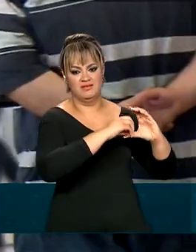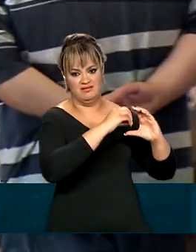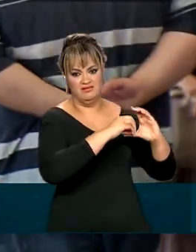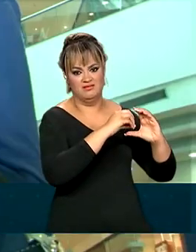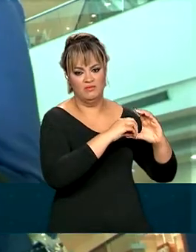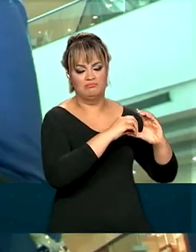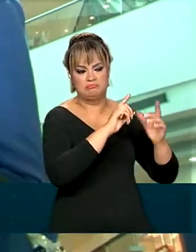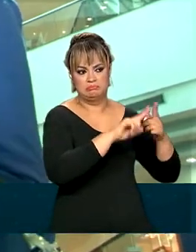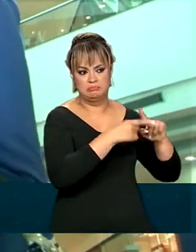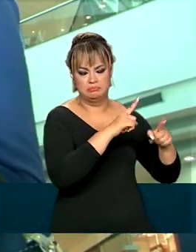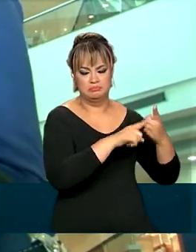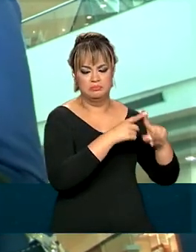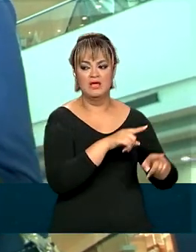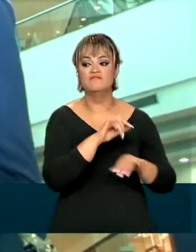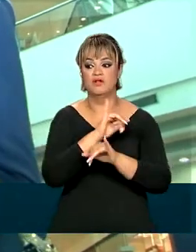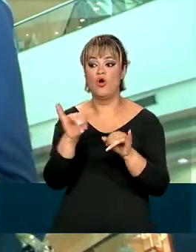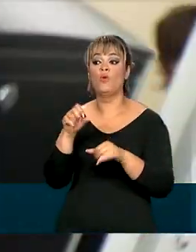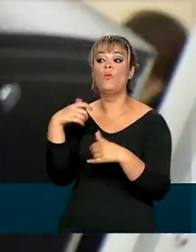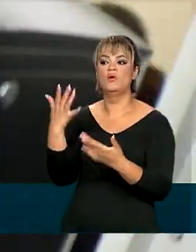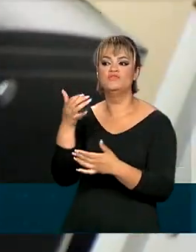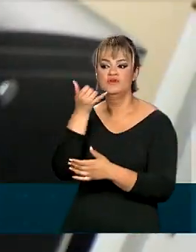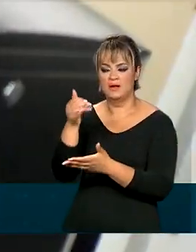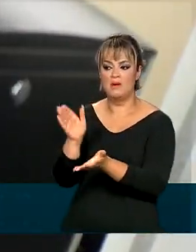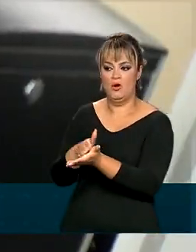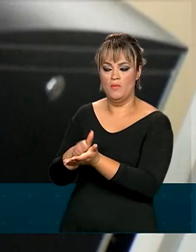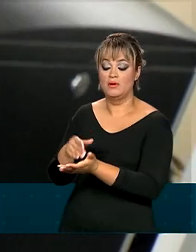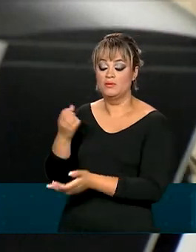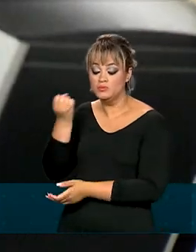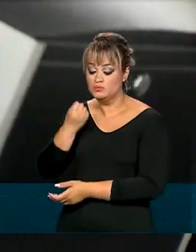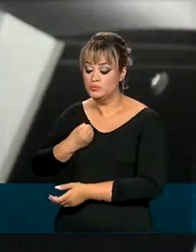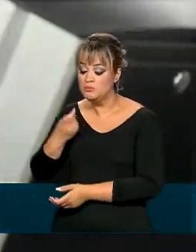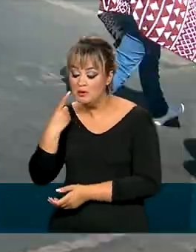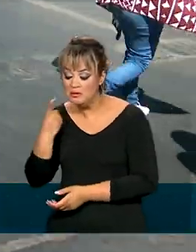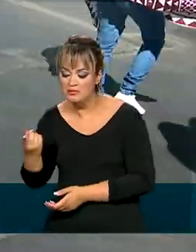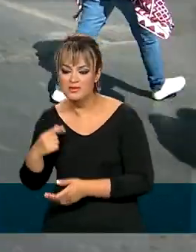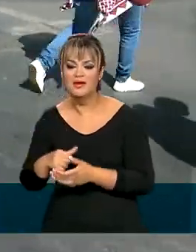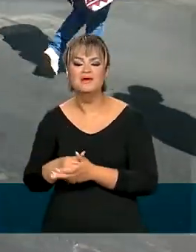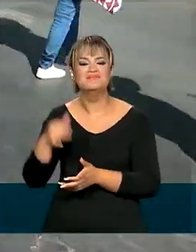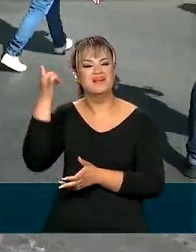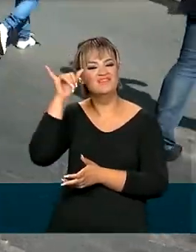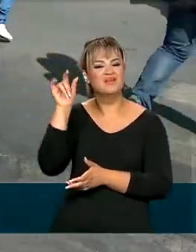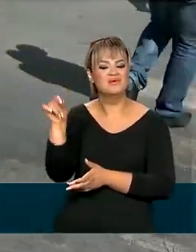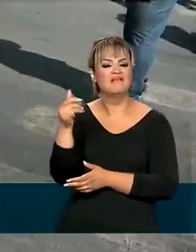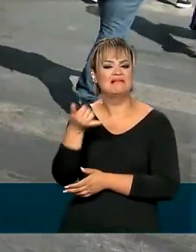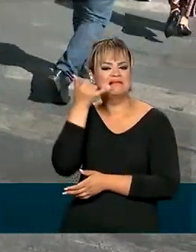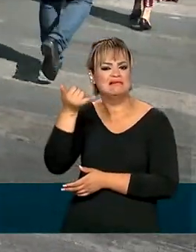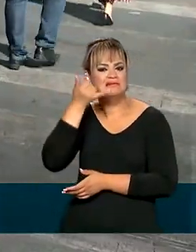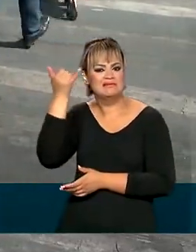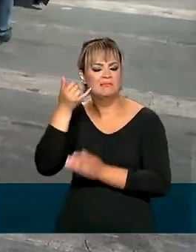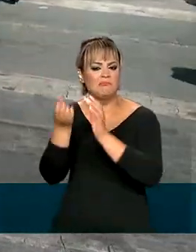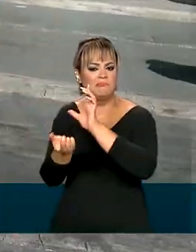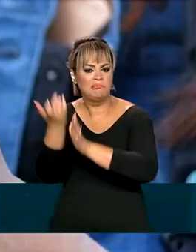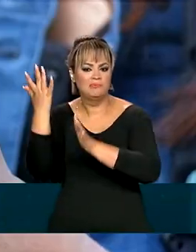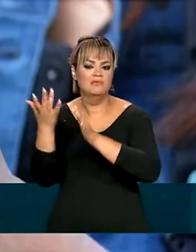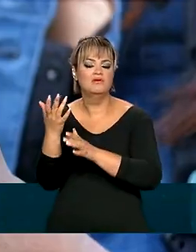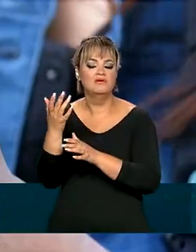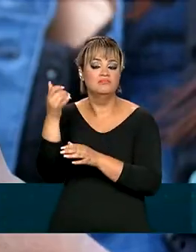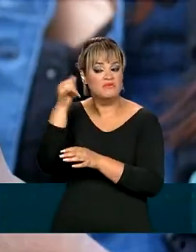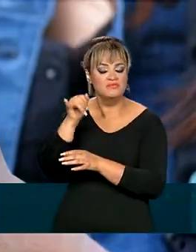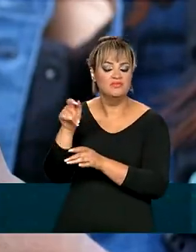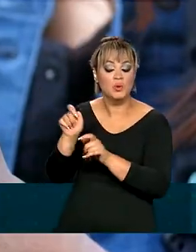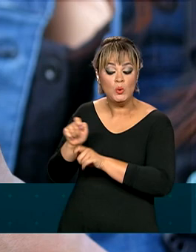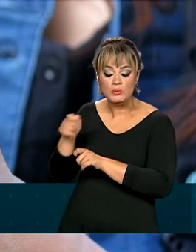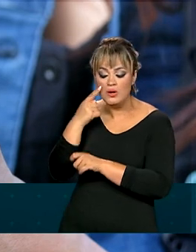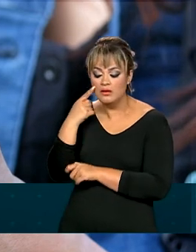Nacional de Telecomunicações, a Anatel. A decisão busca reduzir o volume de ligações para o cidadão,